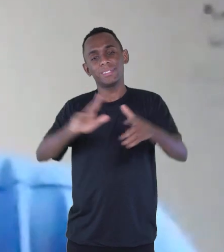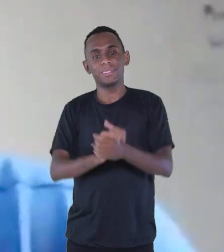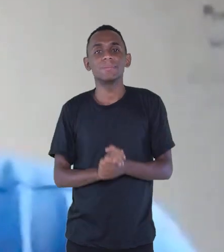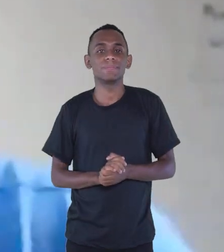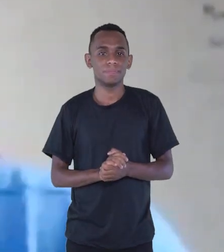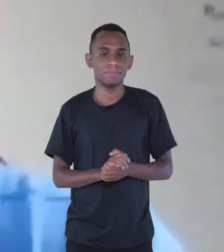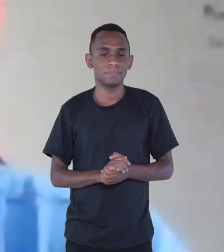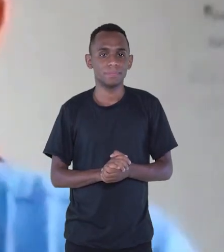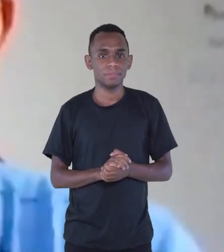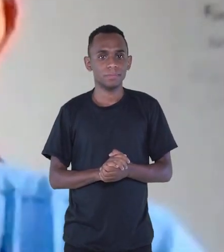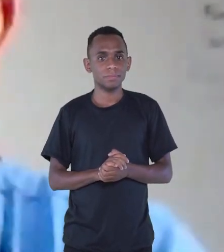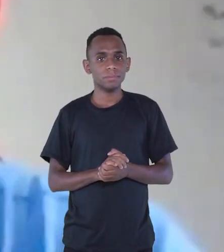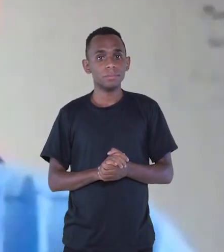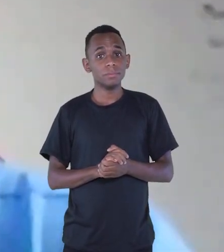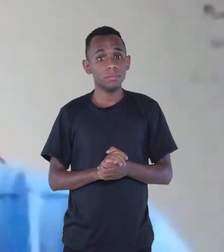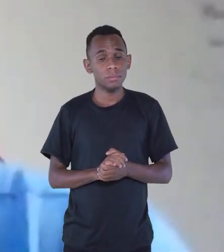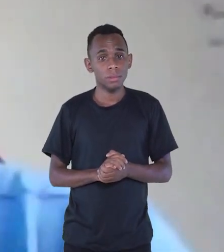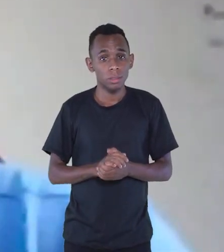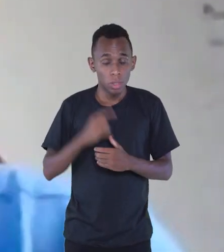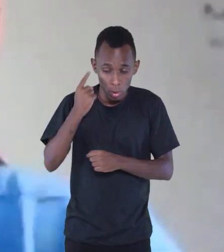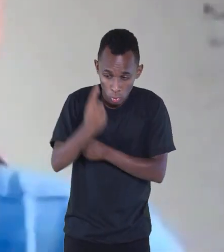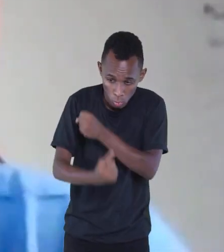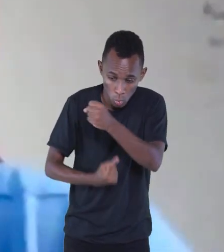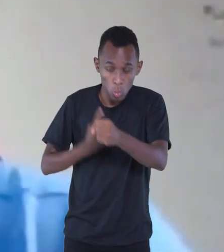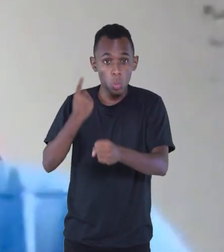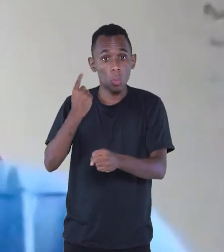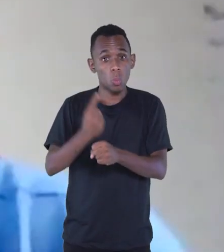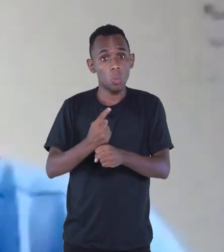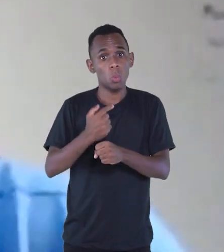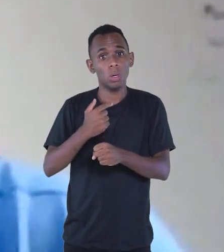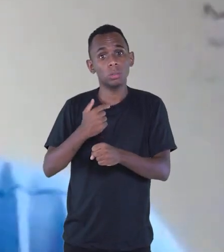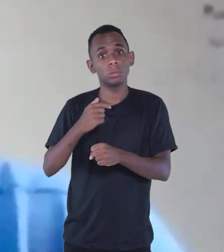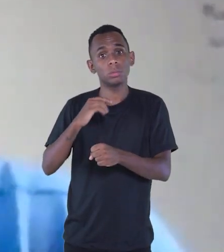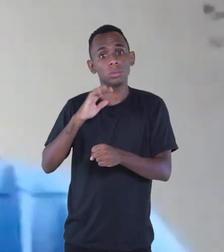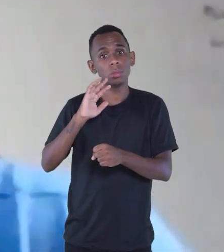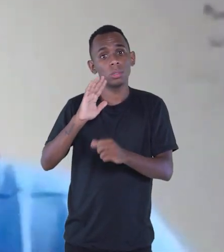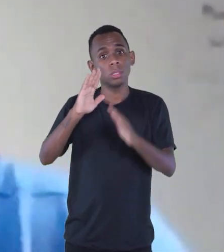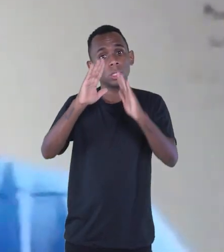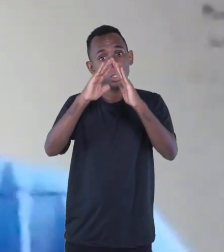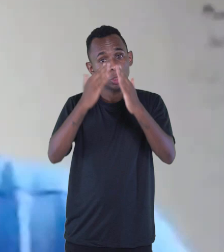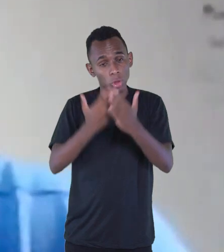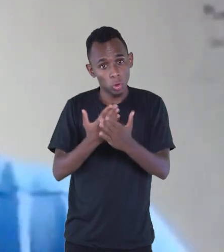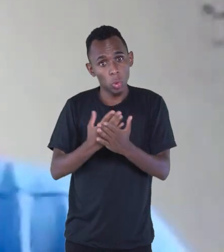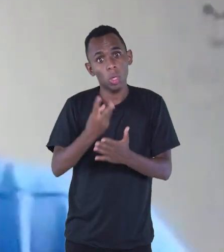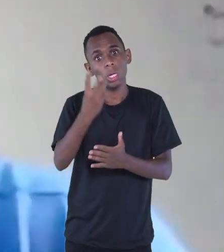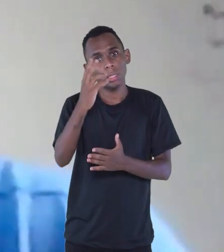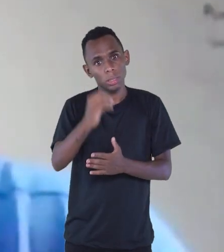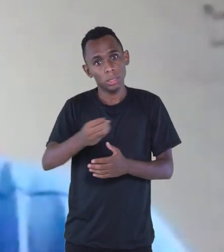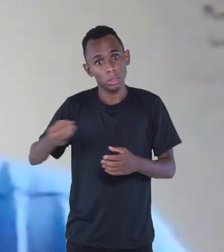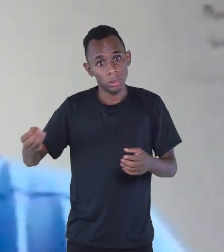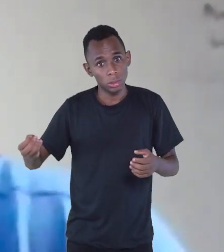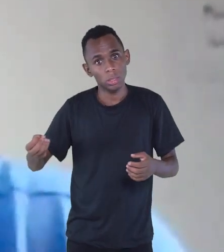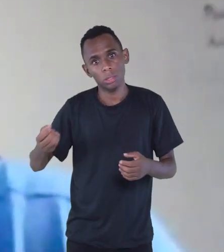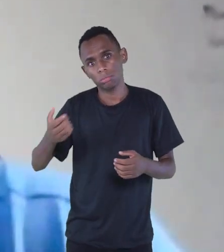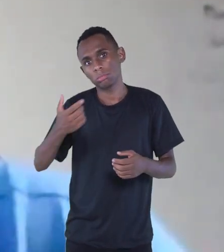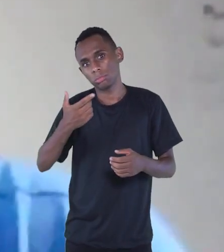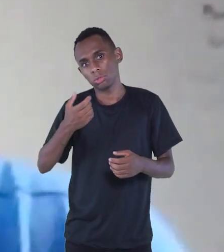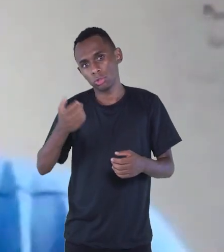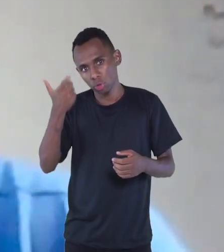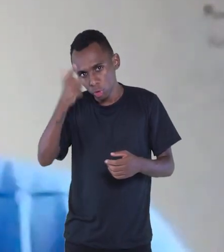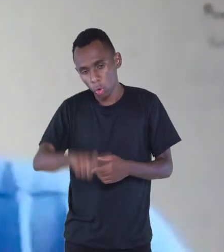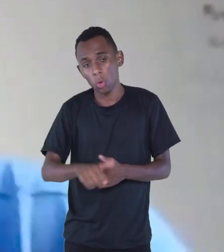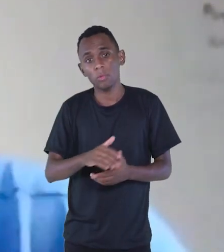no ano seguinte, eu passei por mais 30 escolas, lógico que algumas repetidas, e